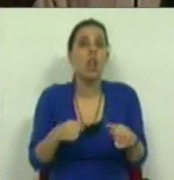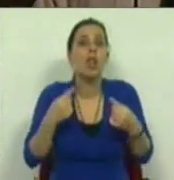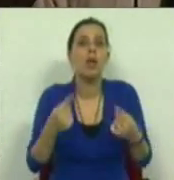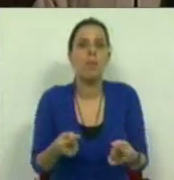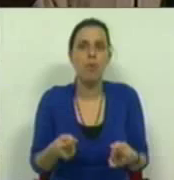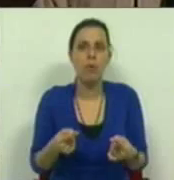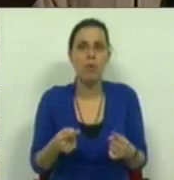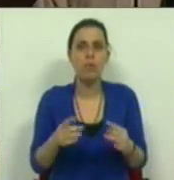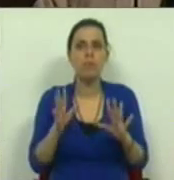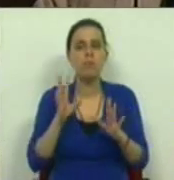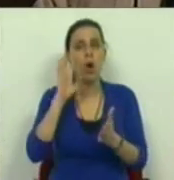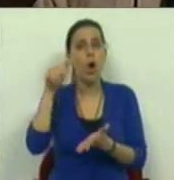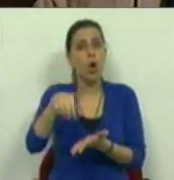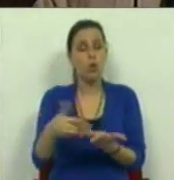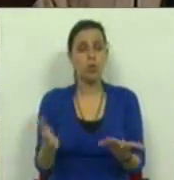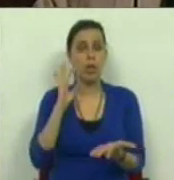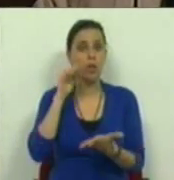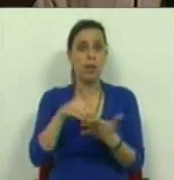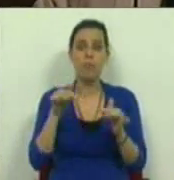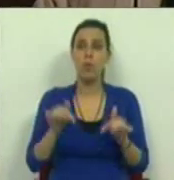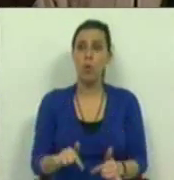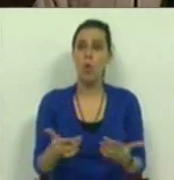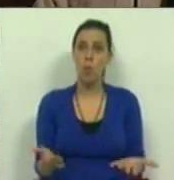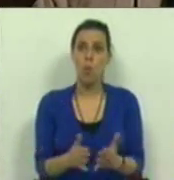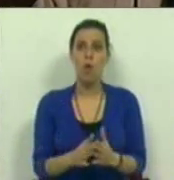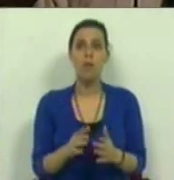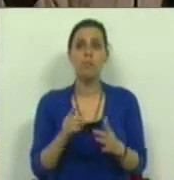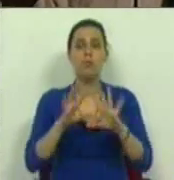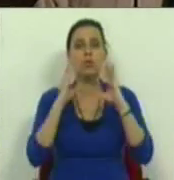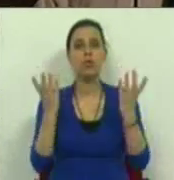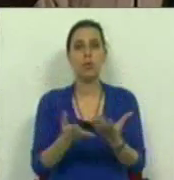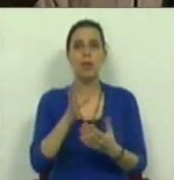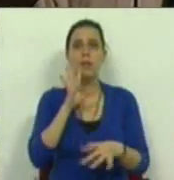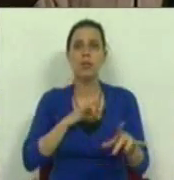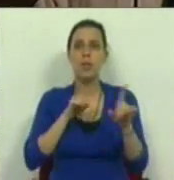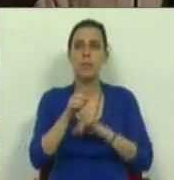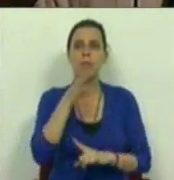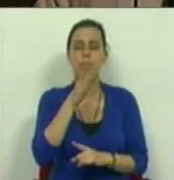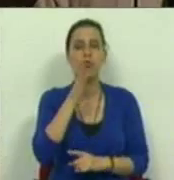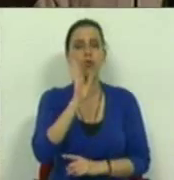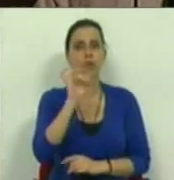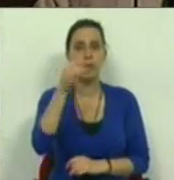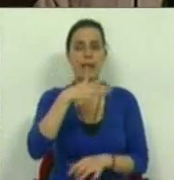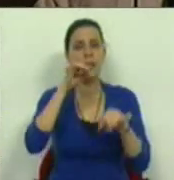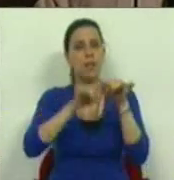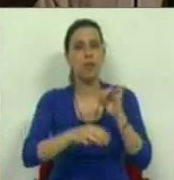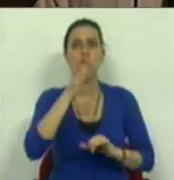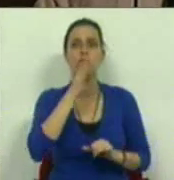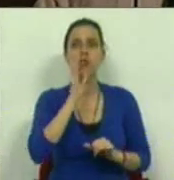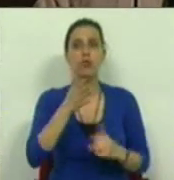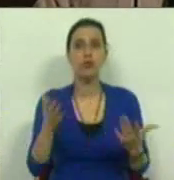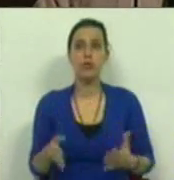teríamos chegado ao resultado a que chegámos hoje e que nas suas linhas gerais a Sra. Deputada referiu na sua intervenção.